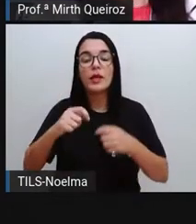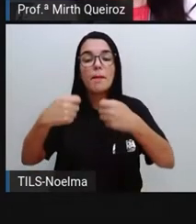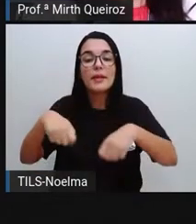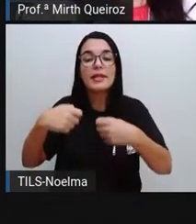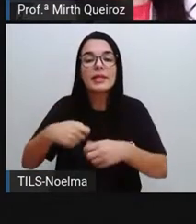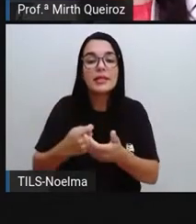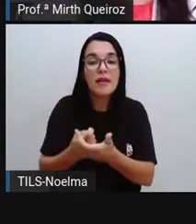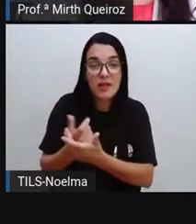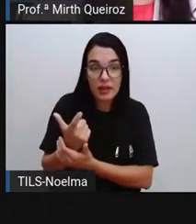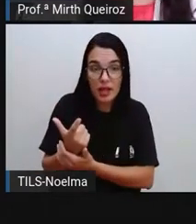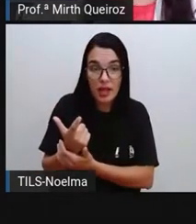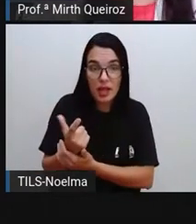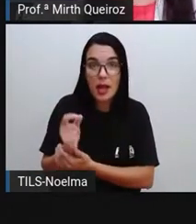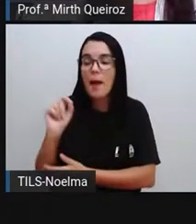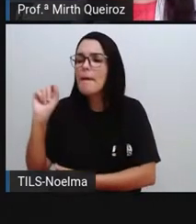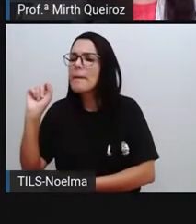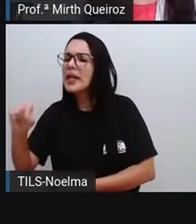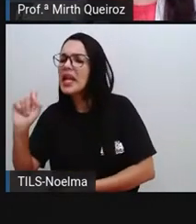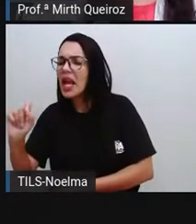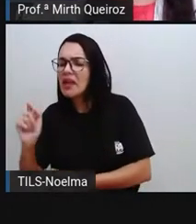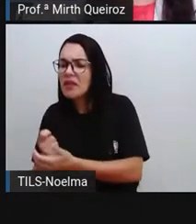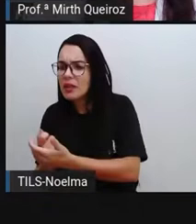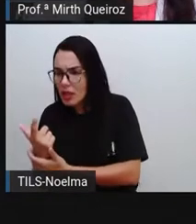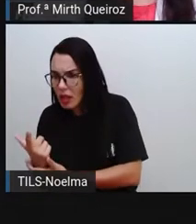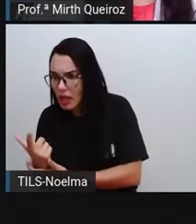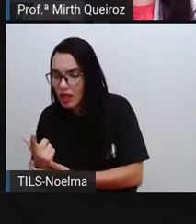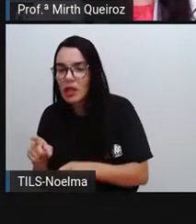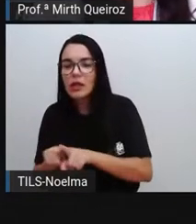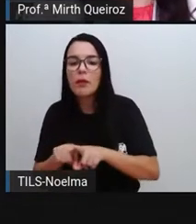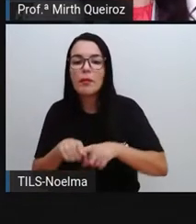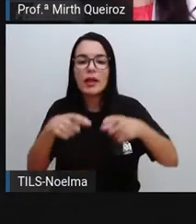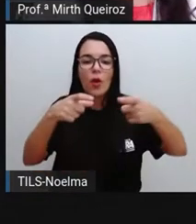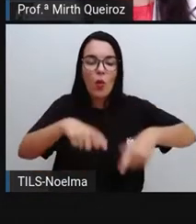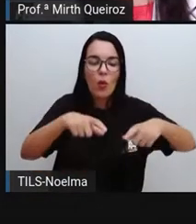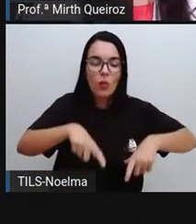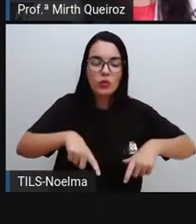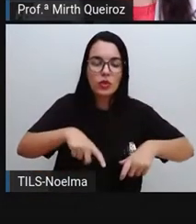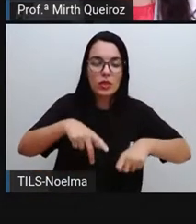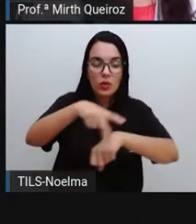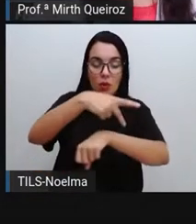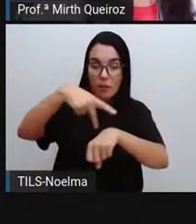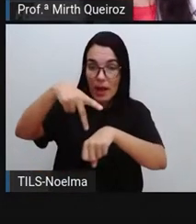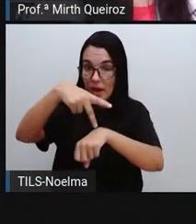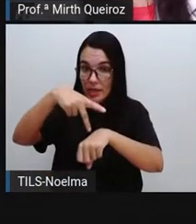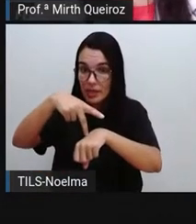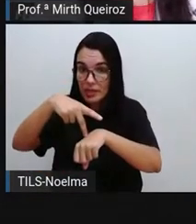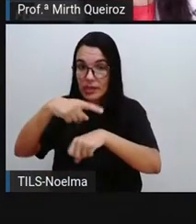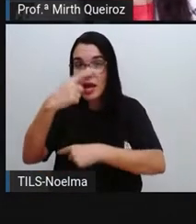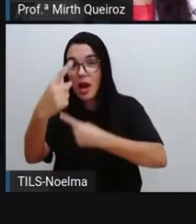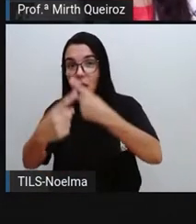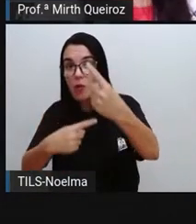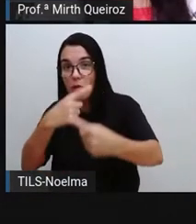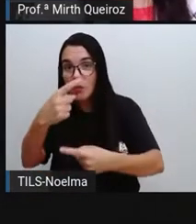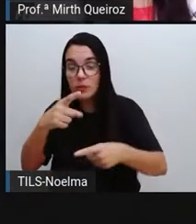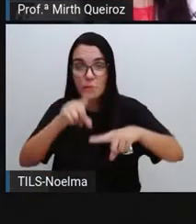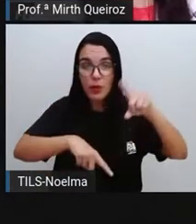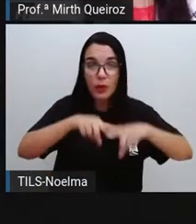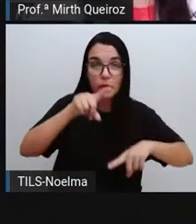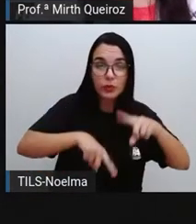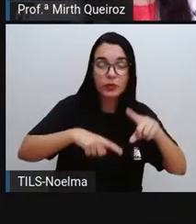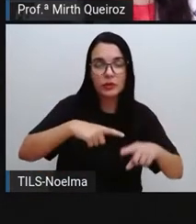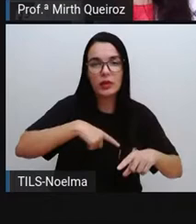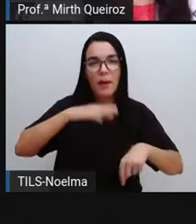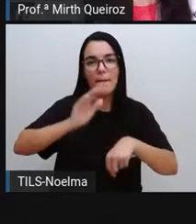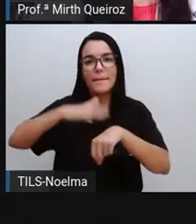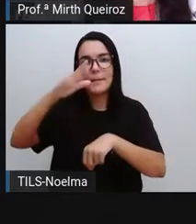vender e até mesmo quais locais do país, determinado produto tem mais vendas,